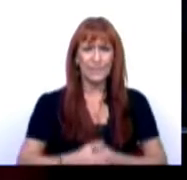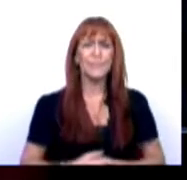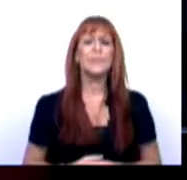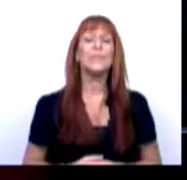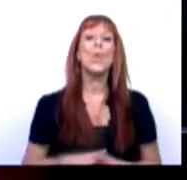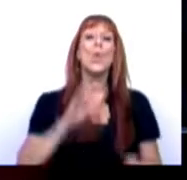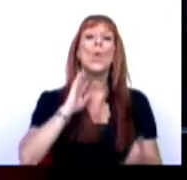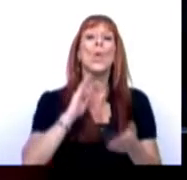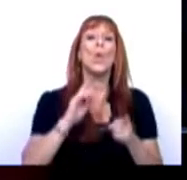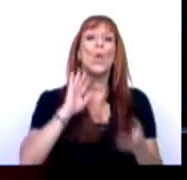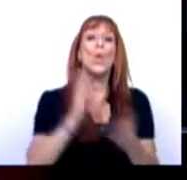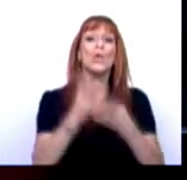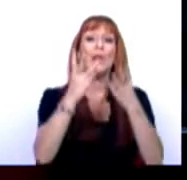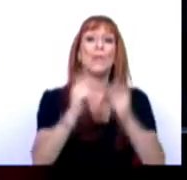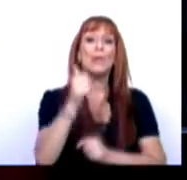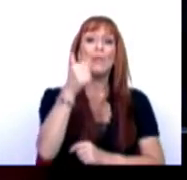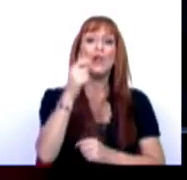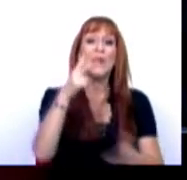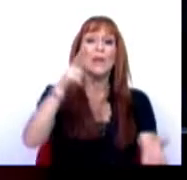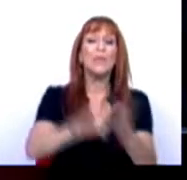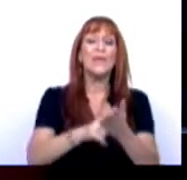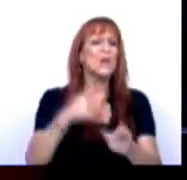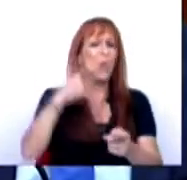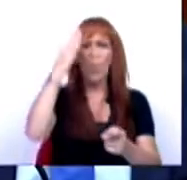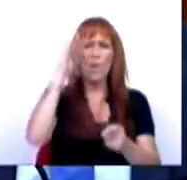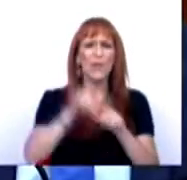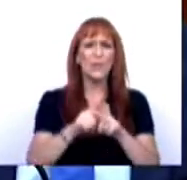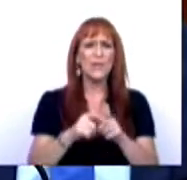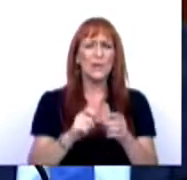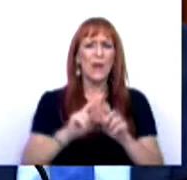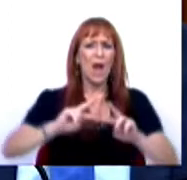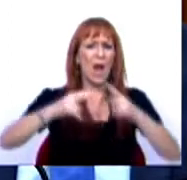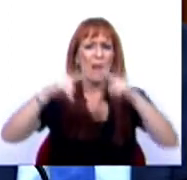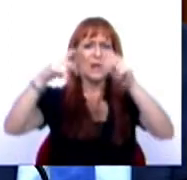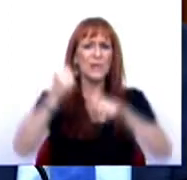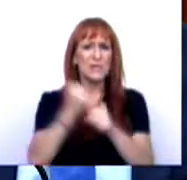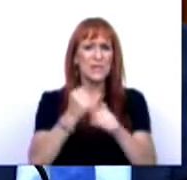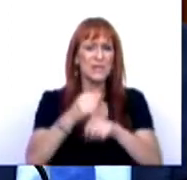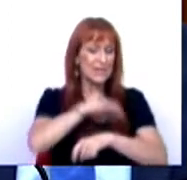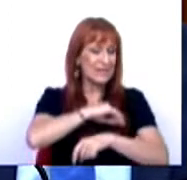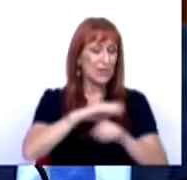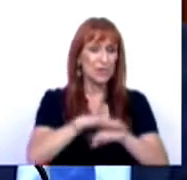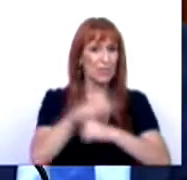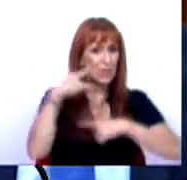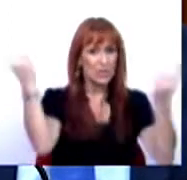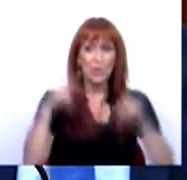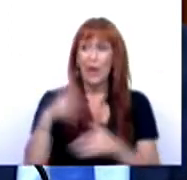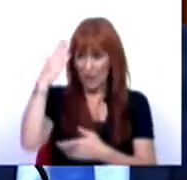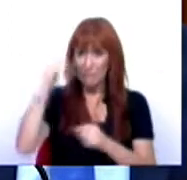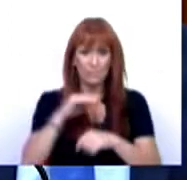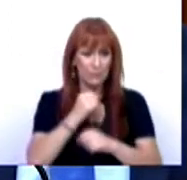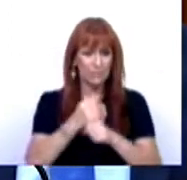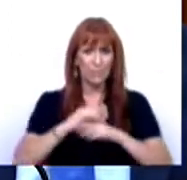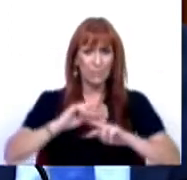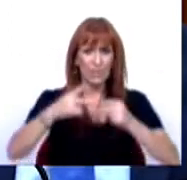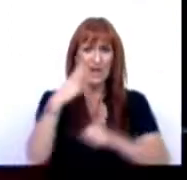O último orçamento que o Bloco de Esquerda aprovou não previa a atualização de salários para a função pública. Este orçamento prevê uma atualização de salários de